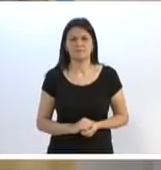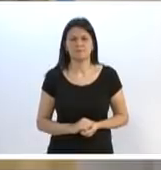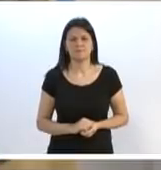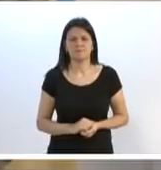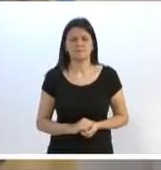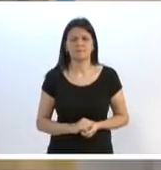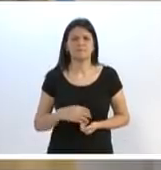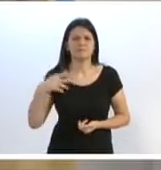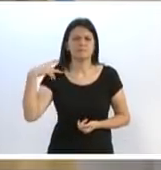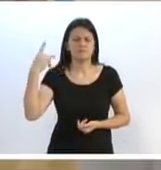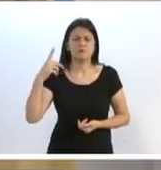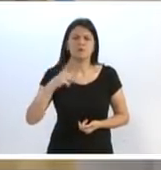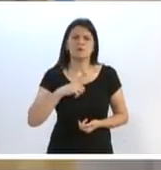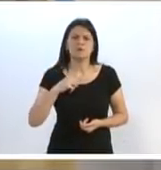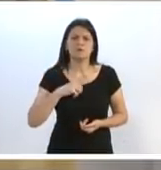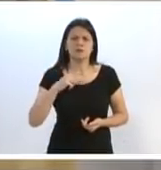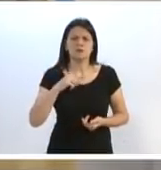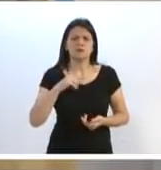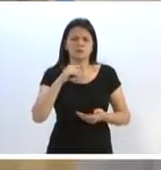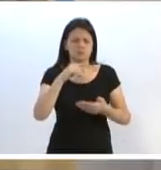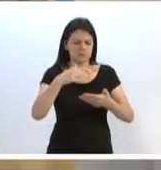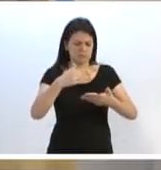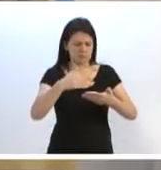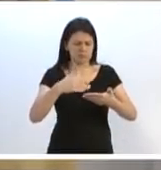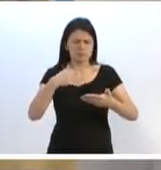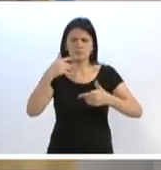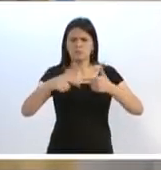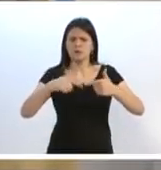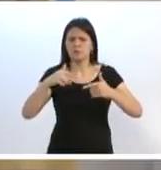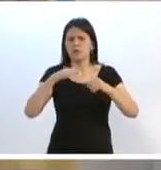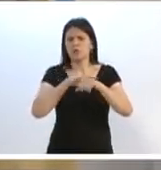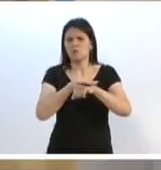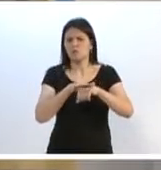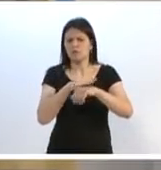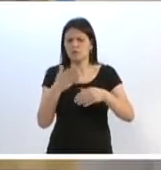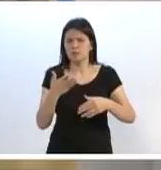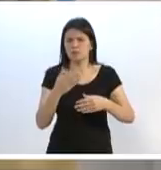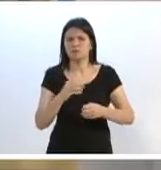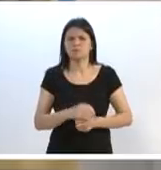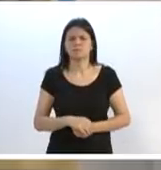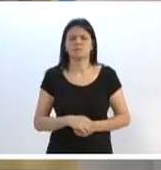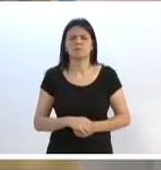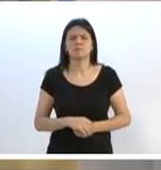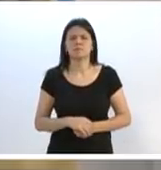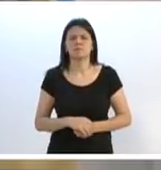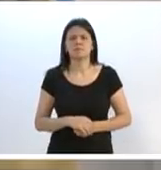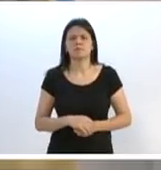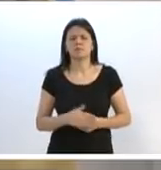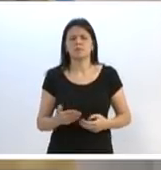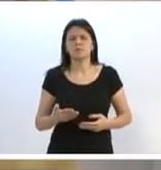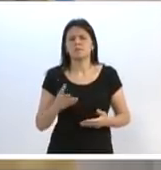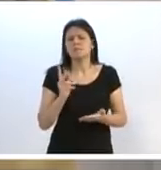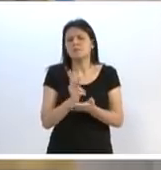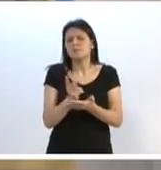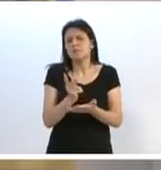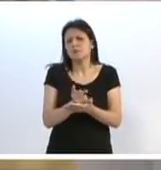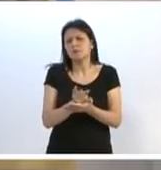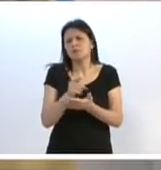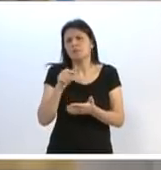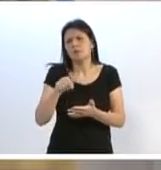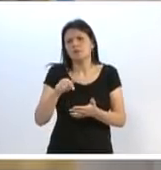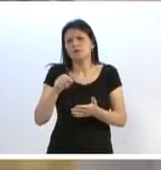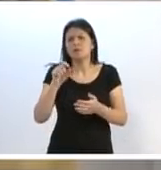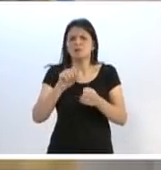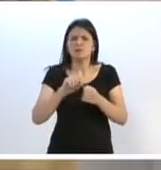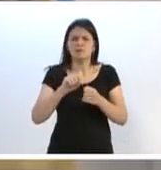Vereador, eu teria uma pauta de trabalho hoje para estar conversando dentro daquelas condições que a gente sempre acaba